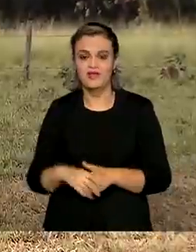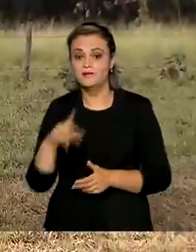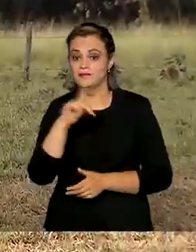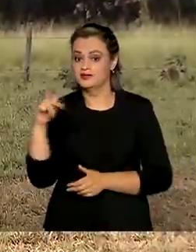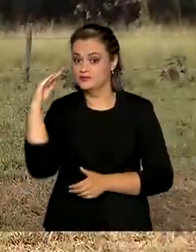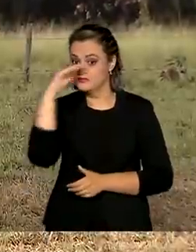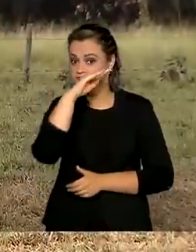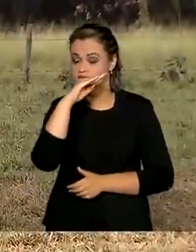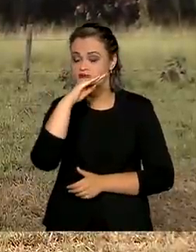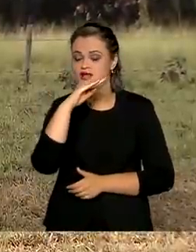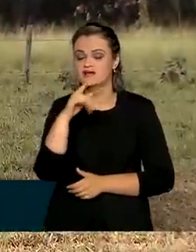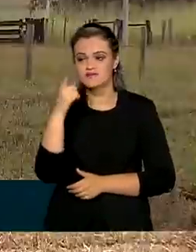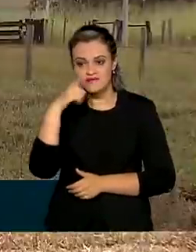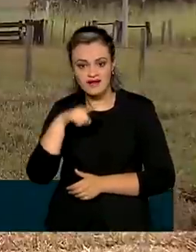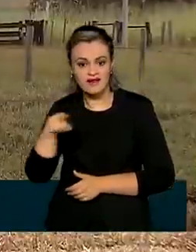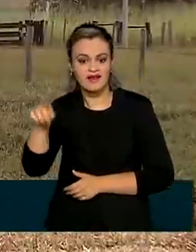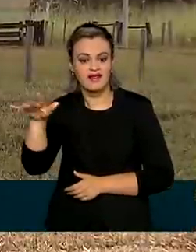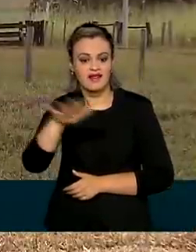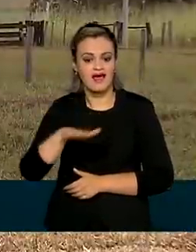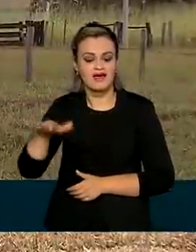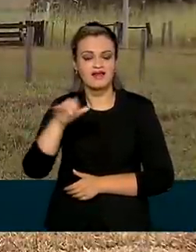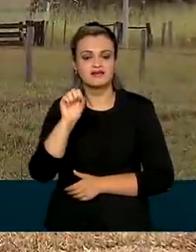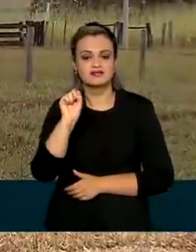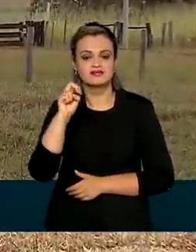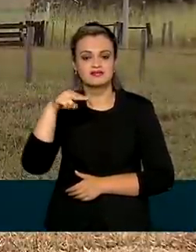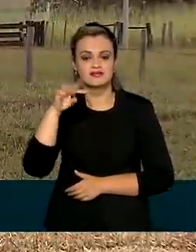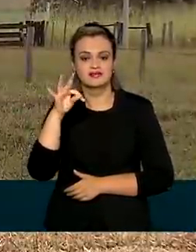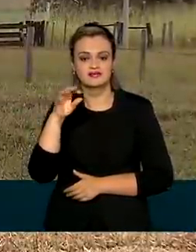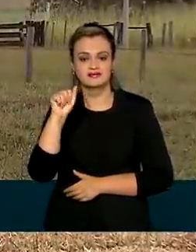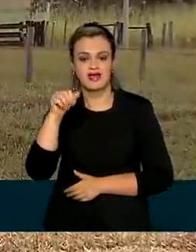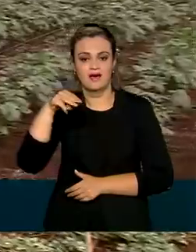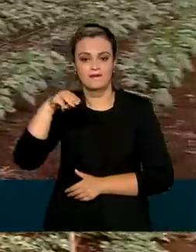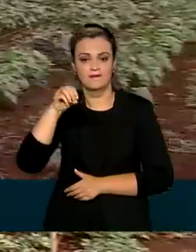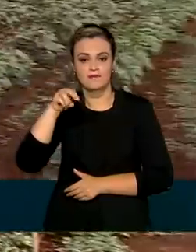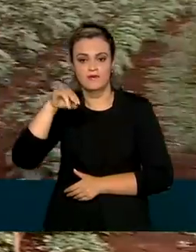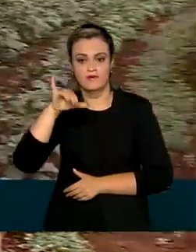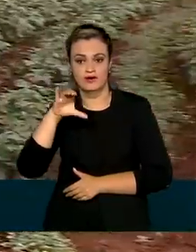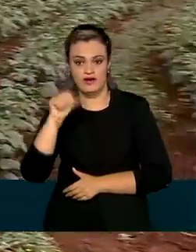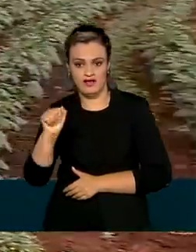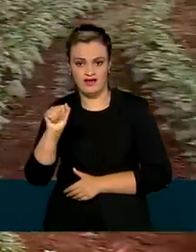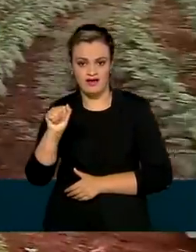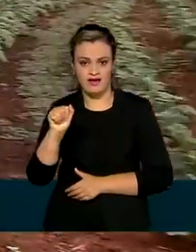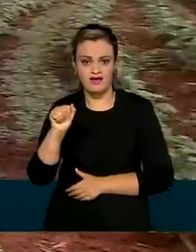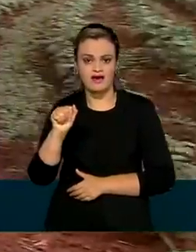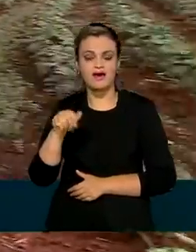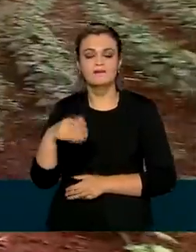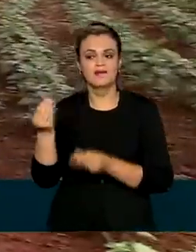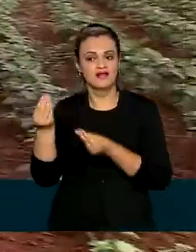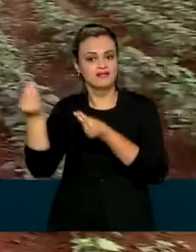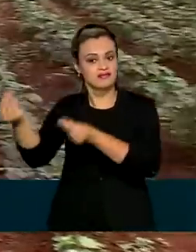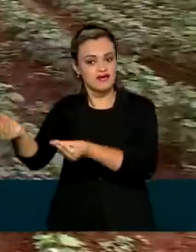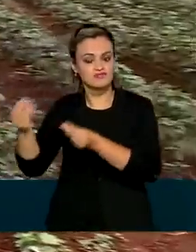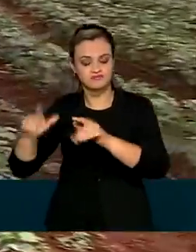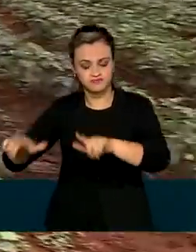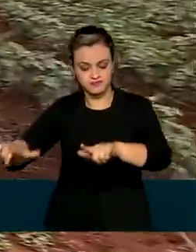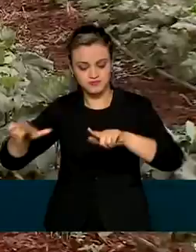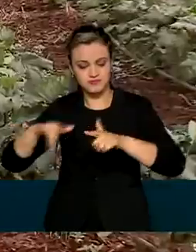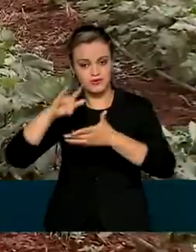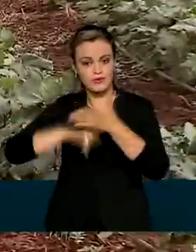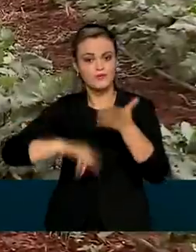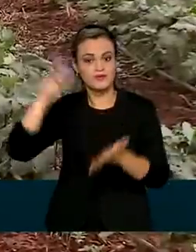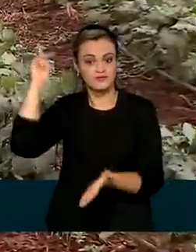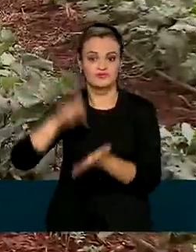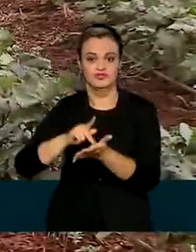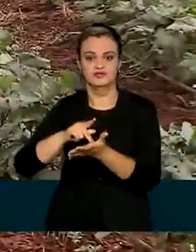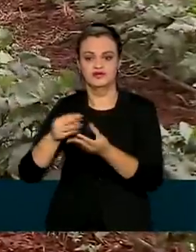presidente Jair Bolsonaro vai até o assentamento Santa Mônica, que fica no município de Terenos, para a entrega do documento de posse